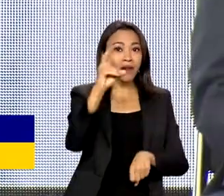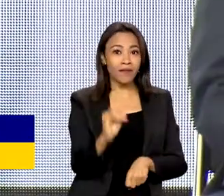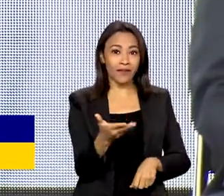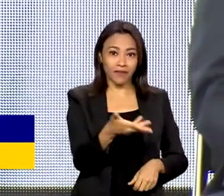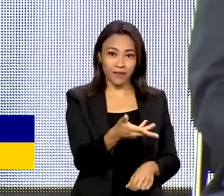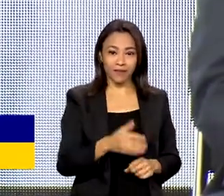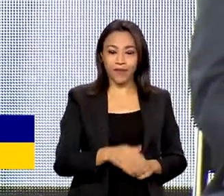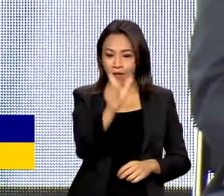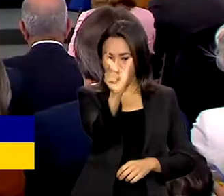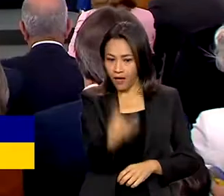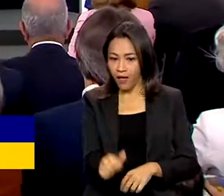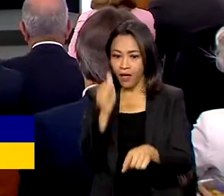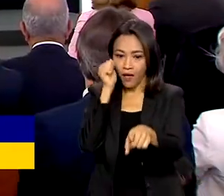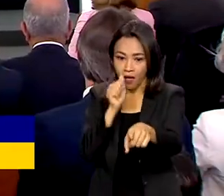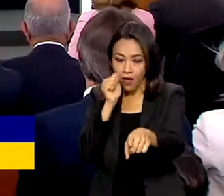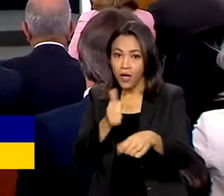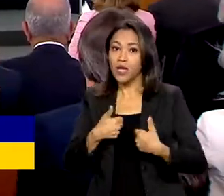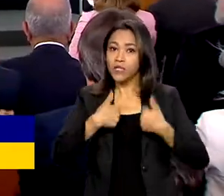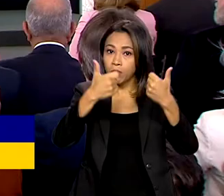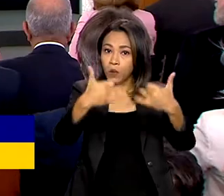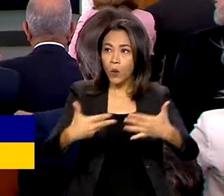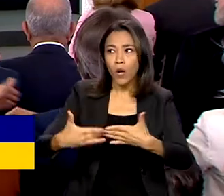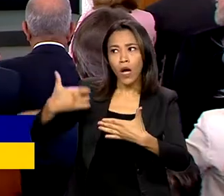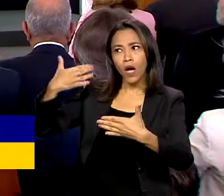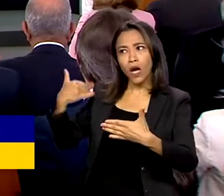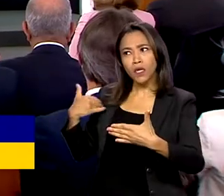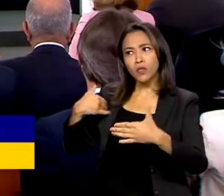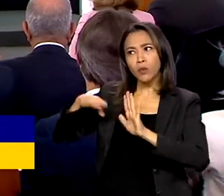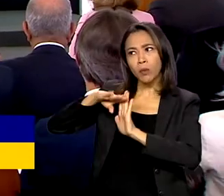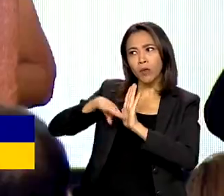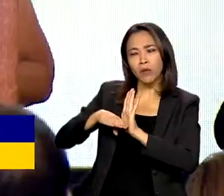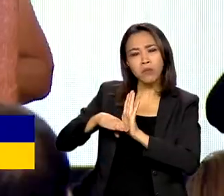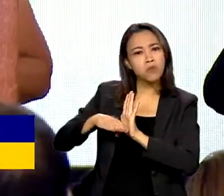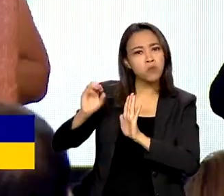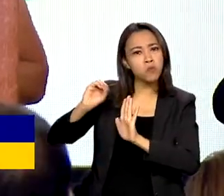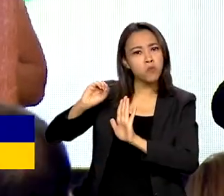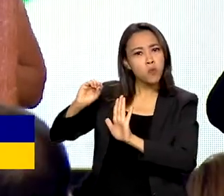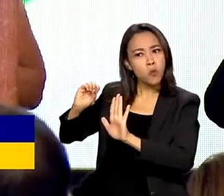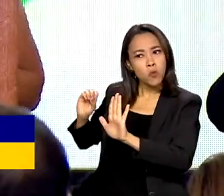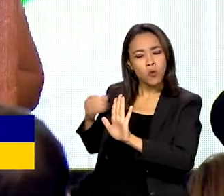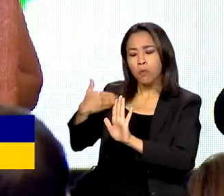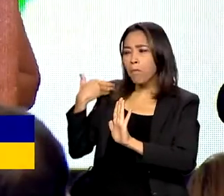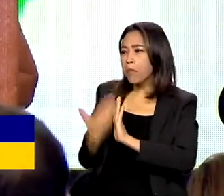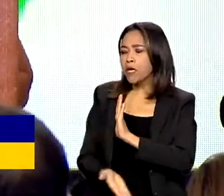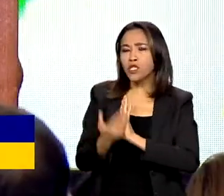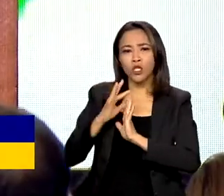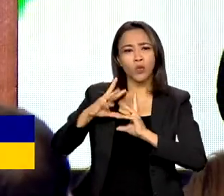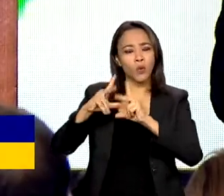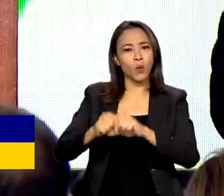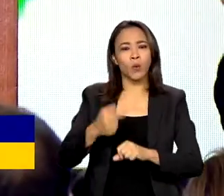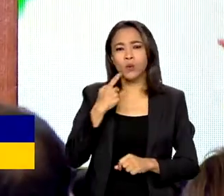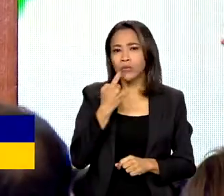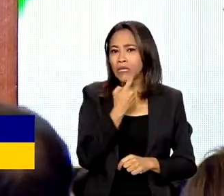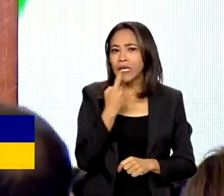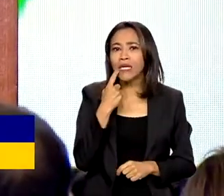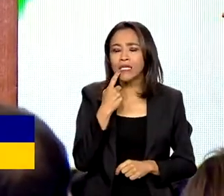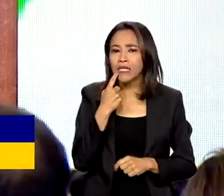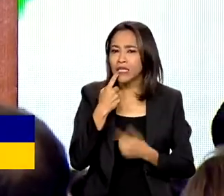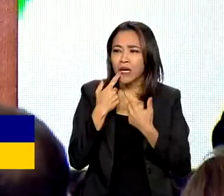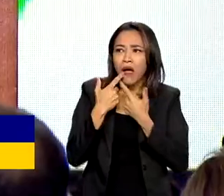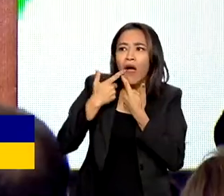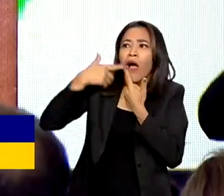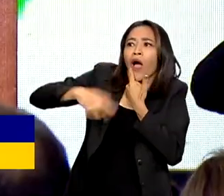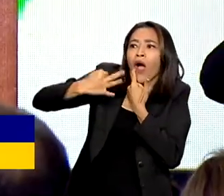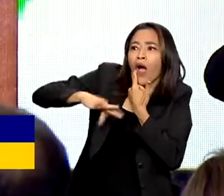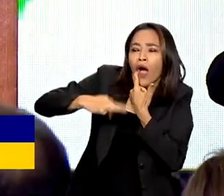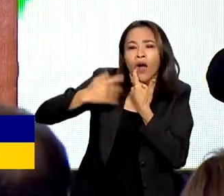Dona Eunice contou que antes do Brasil Sorridente, perdia todos os dentes quando tinha qualquer